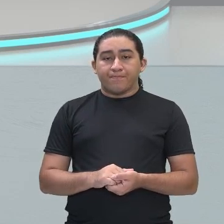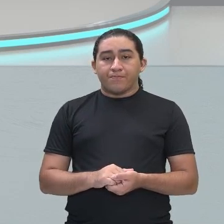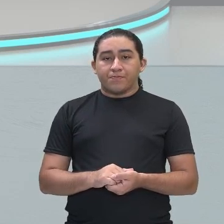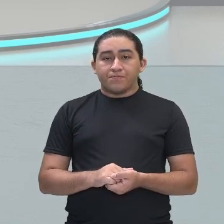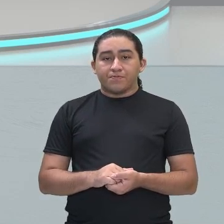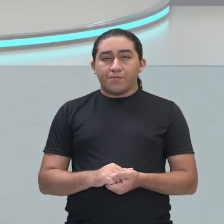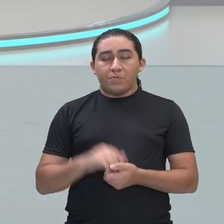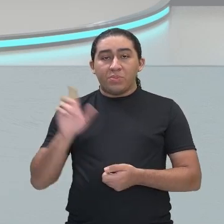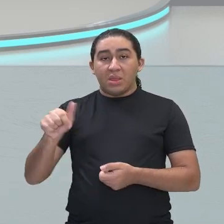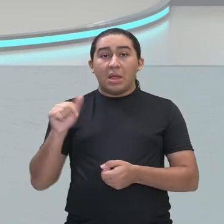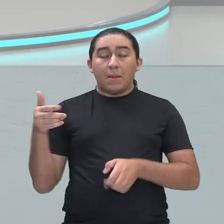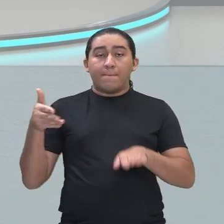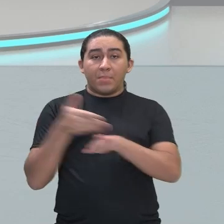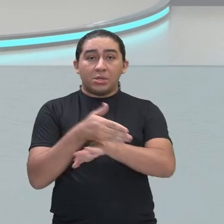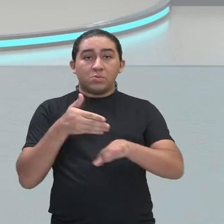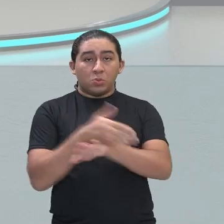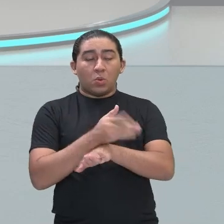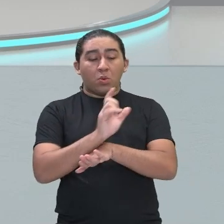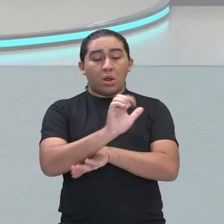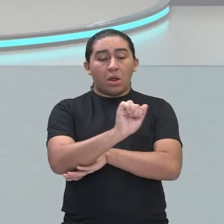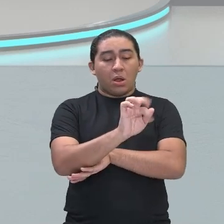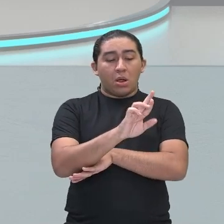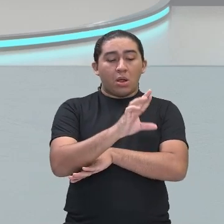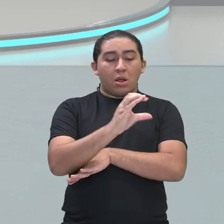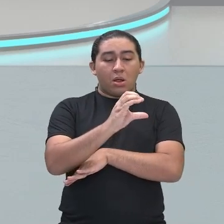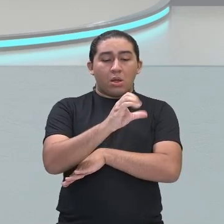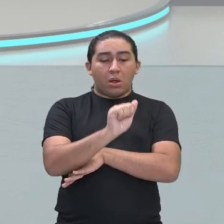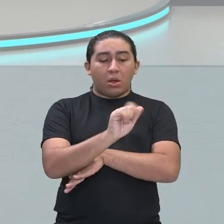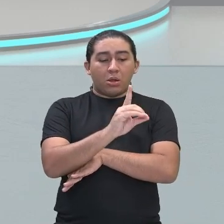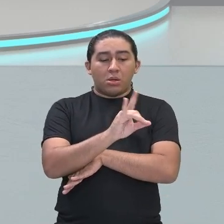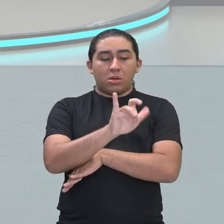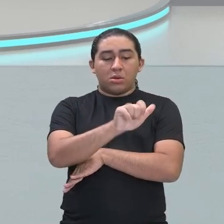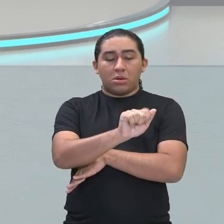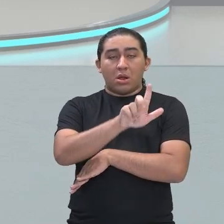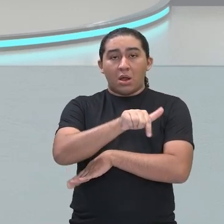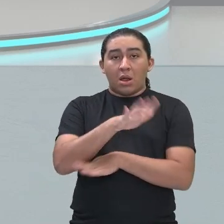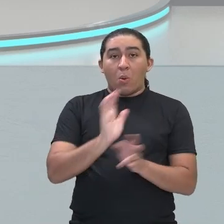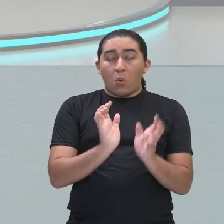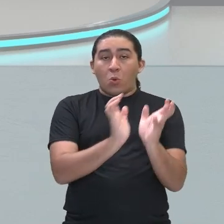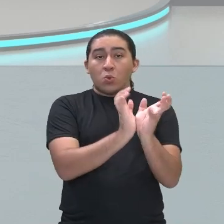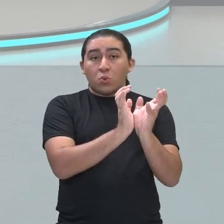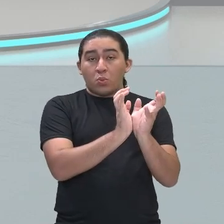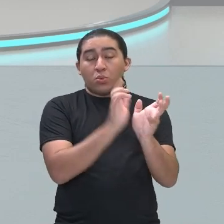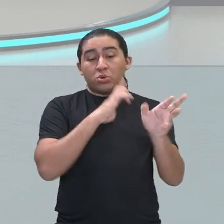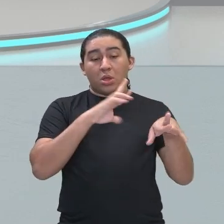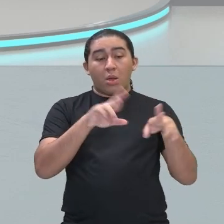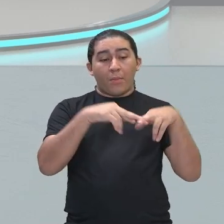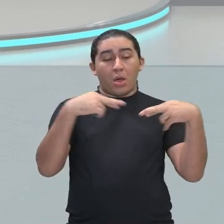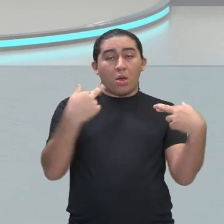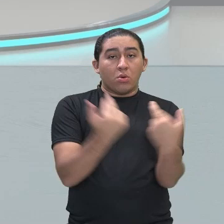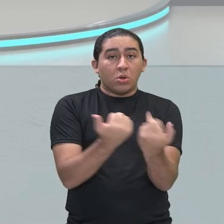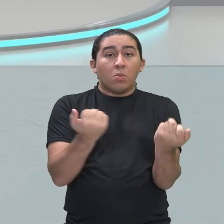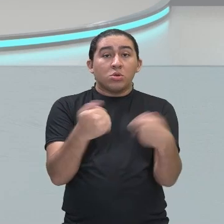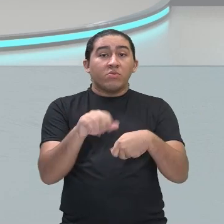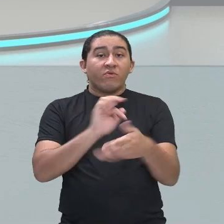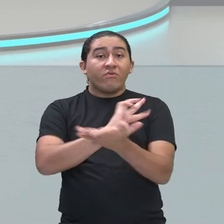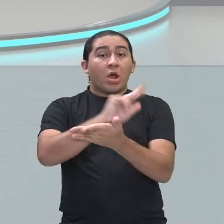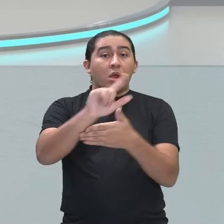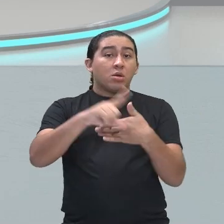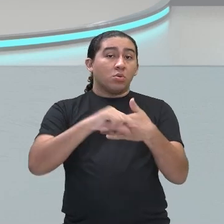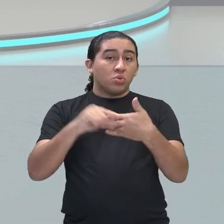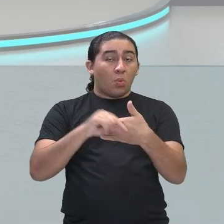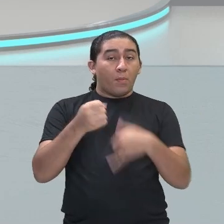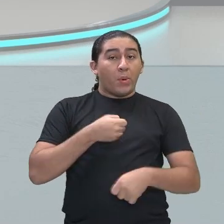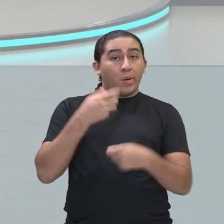Arcádia, que são aquelas associações que se reuniam os pensadores, os